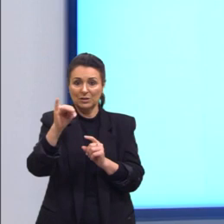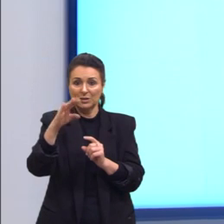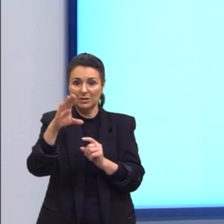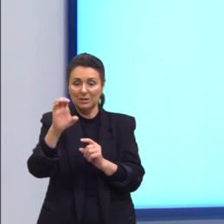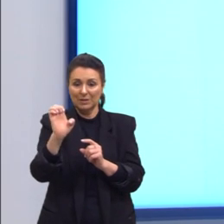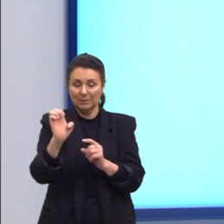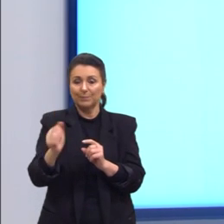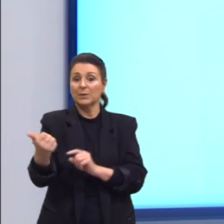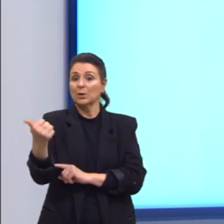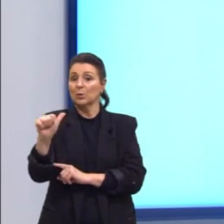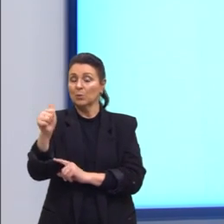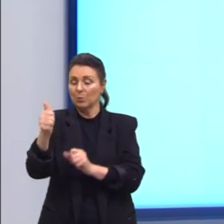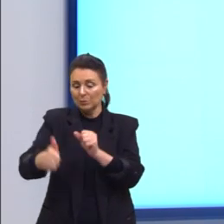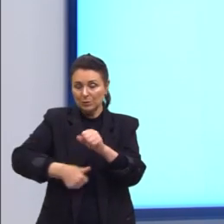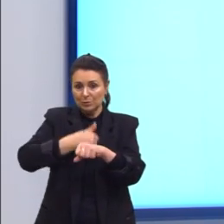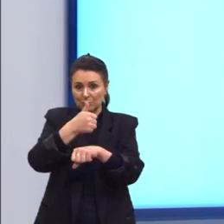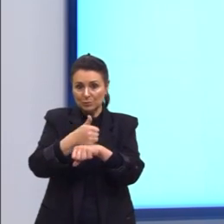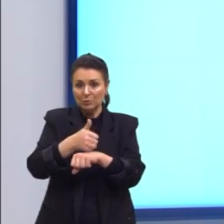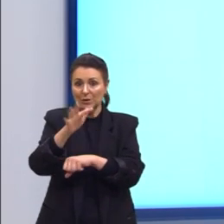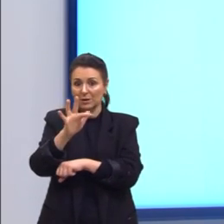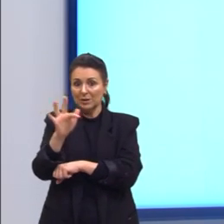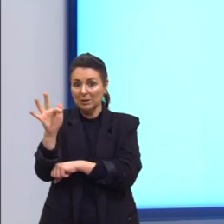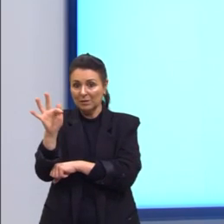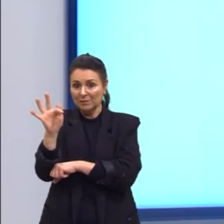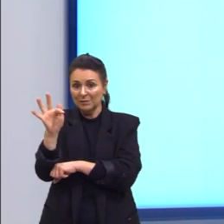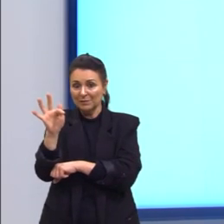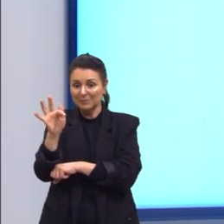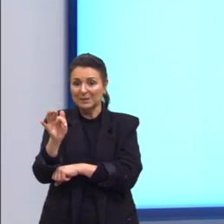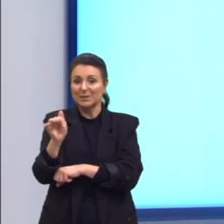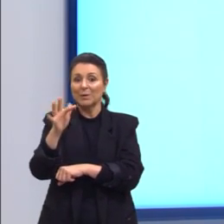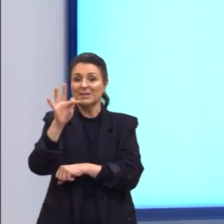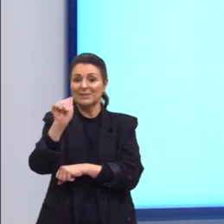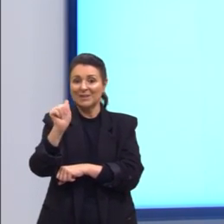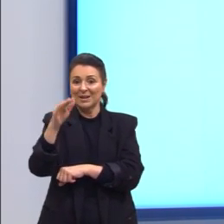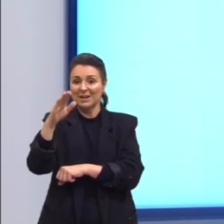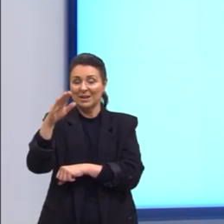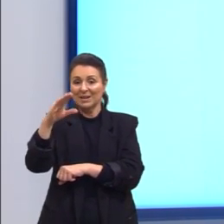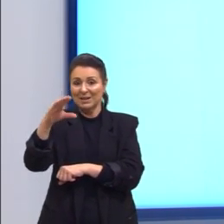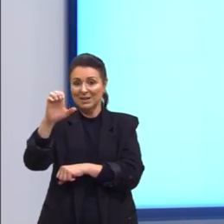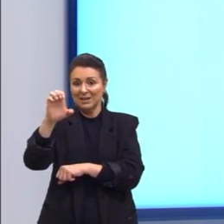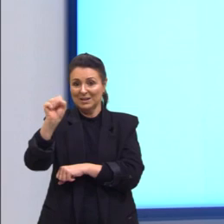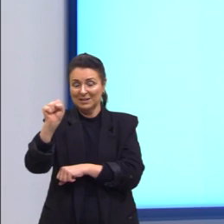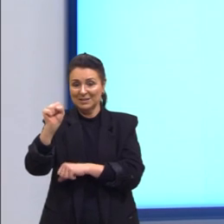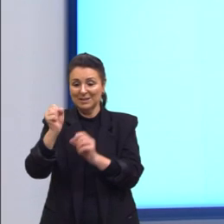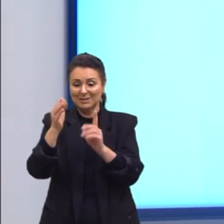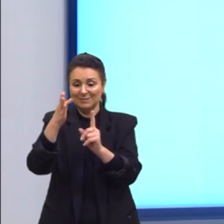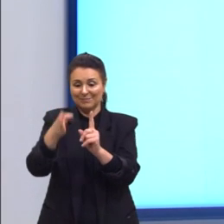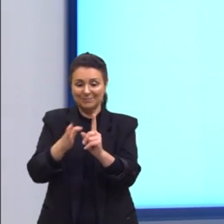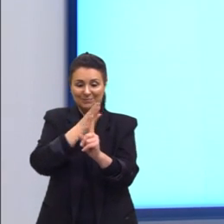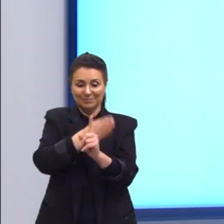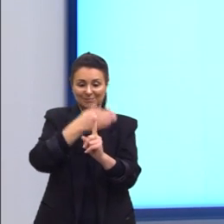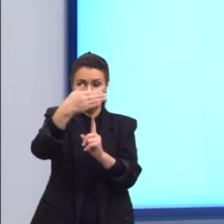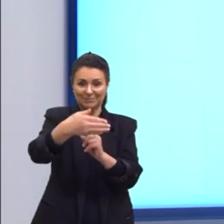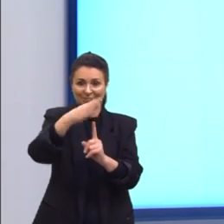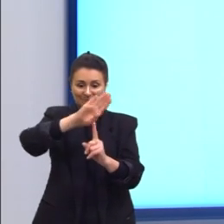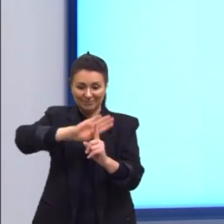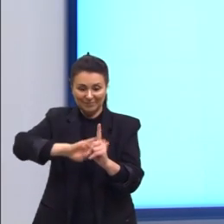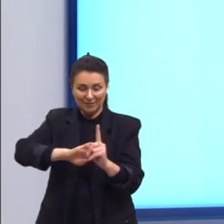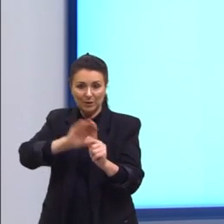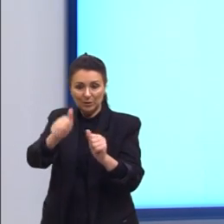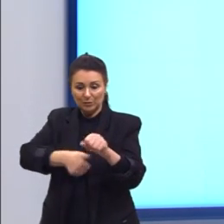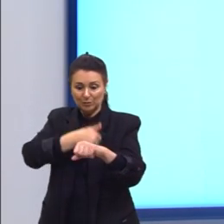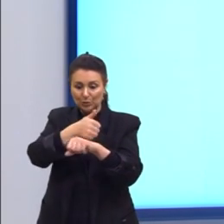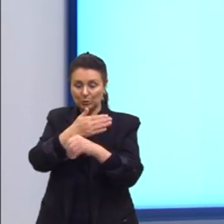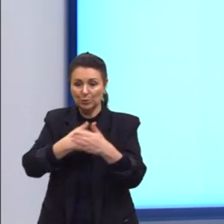nós podemos substituir pelo F, que são as faces. Então, aqui, fiz essa substituição. Nós